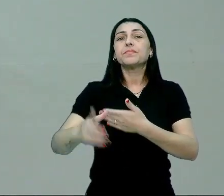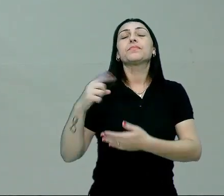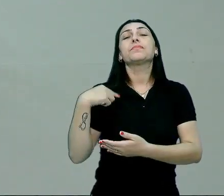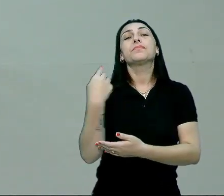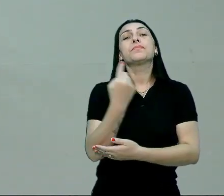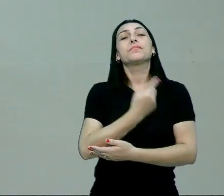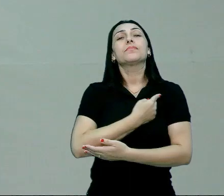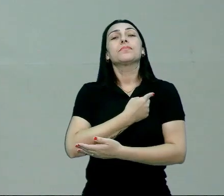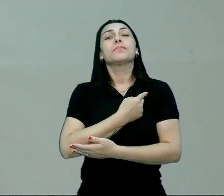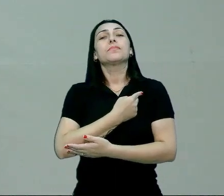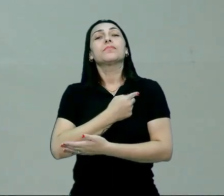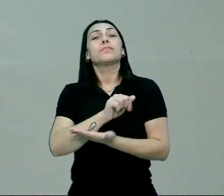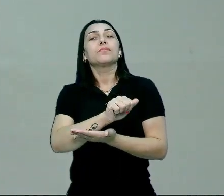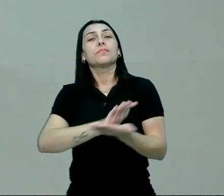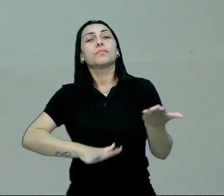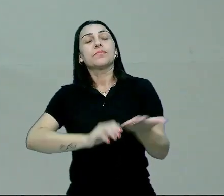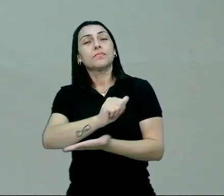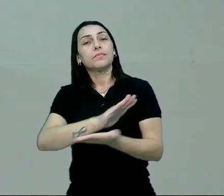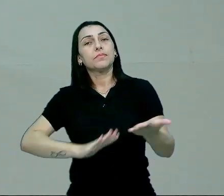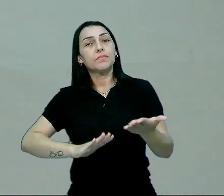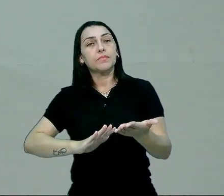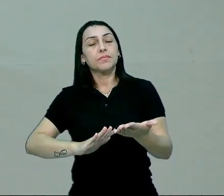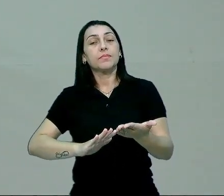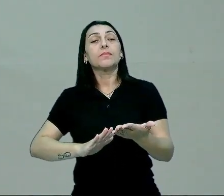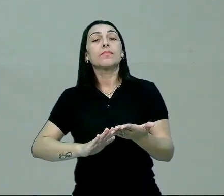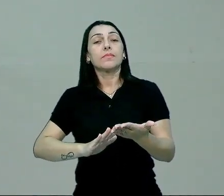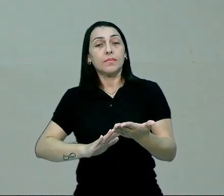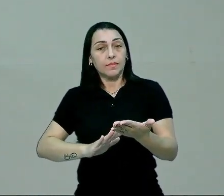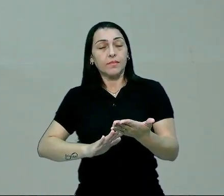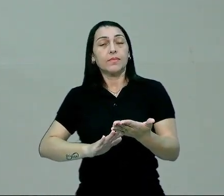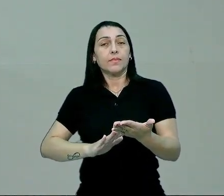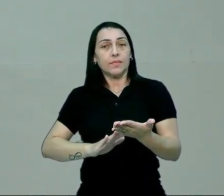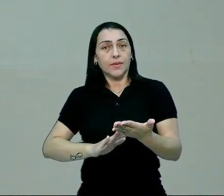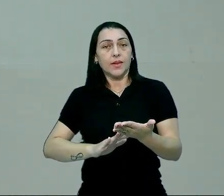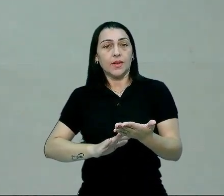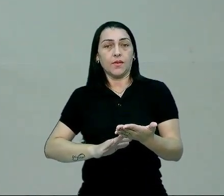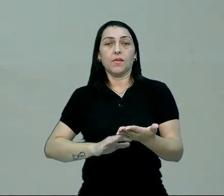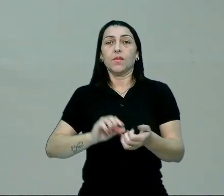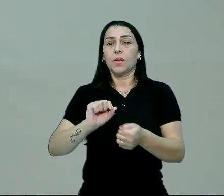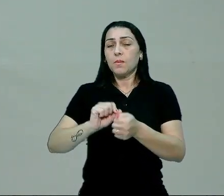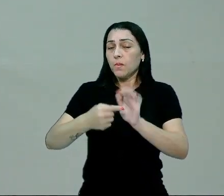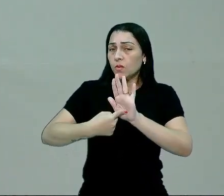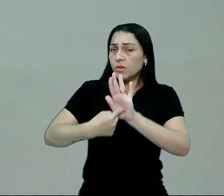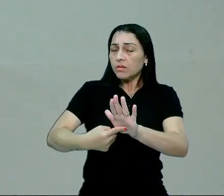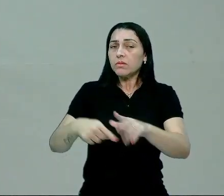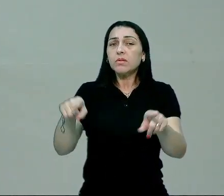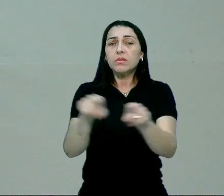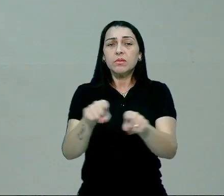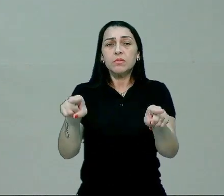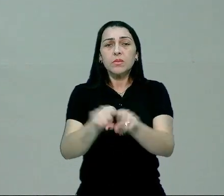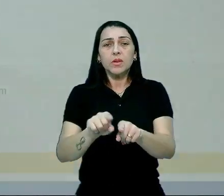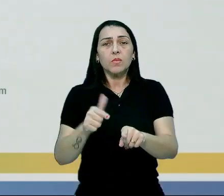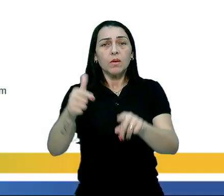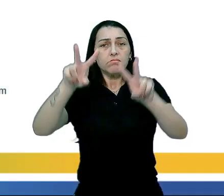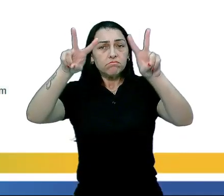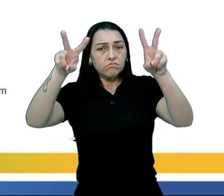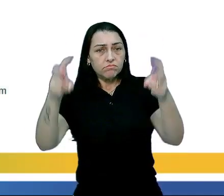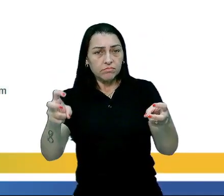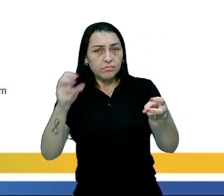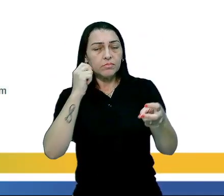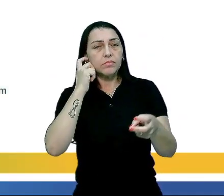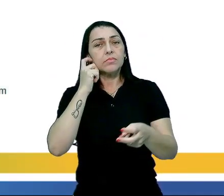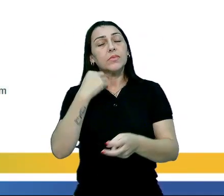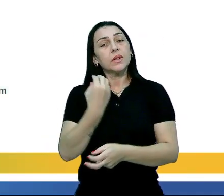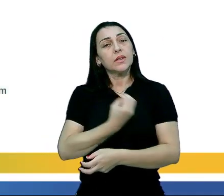nós vamos para o nosso exercitando e, neste exercitando, eu vou estar abordando também uma outra temática